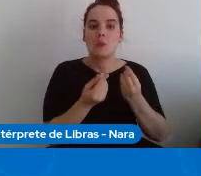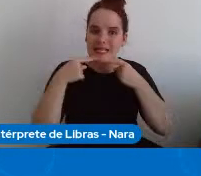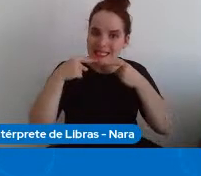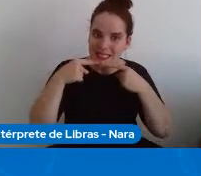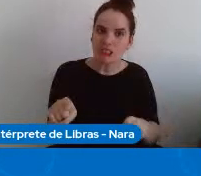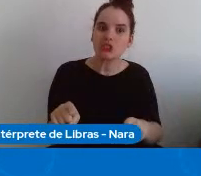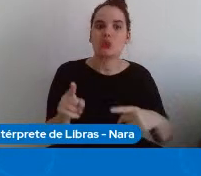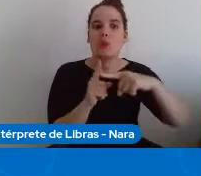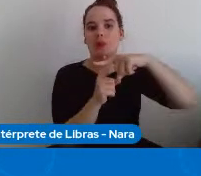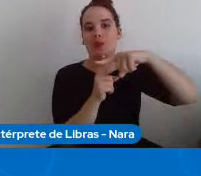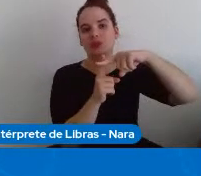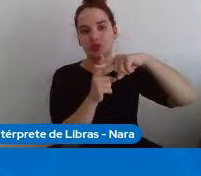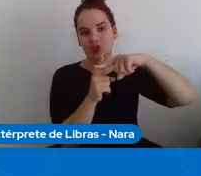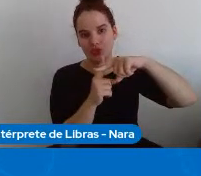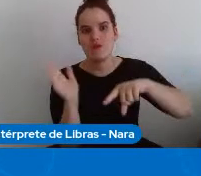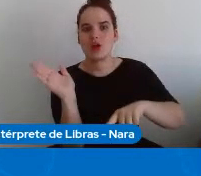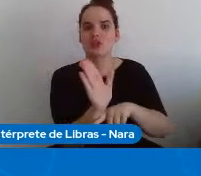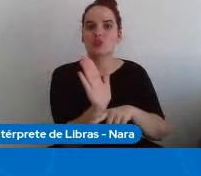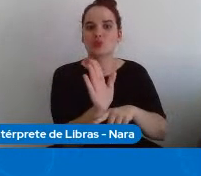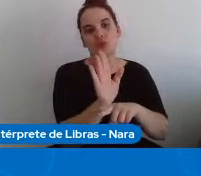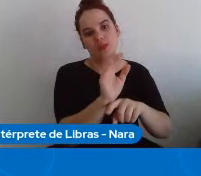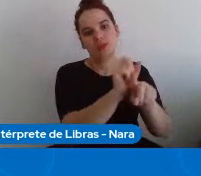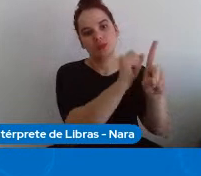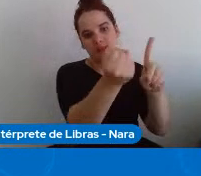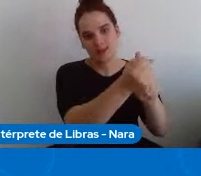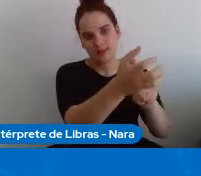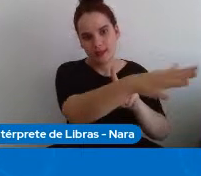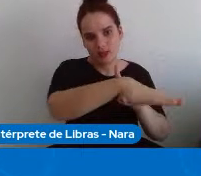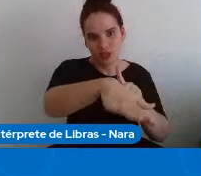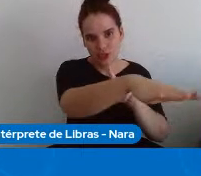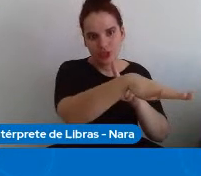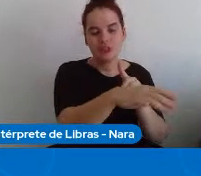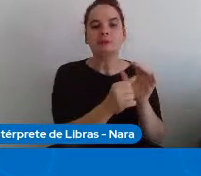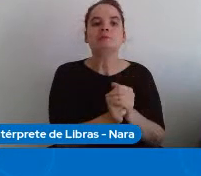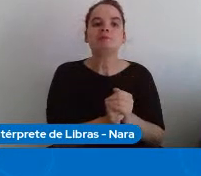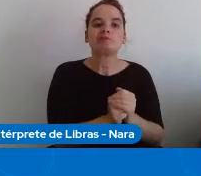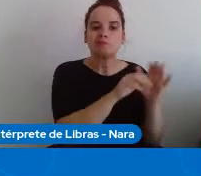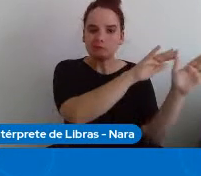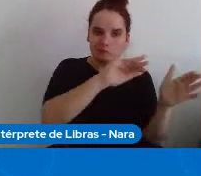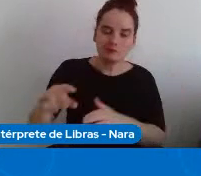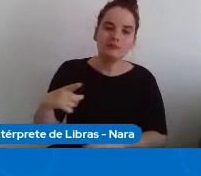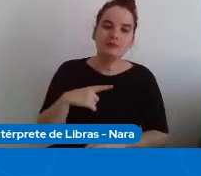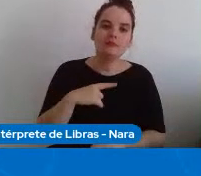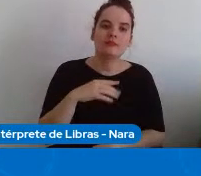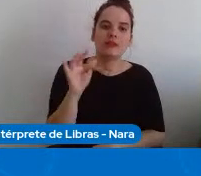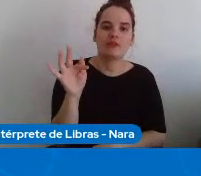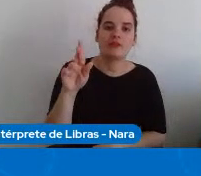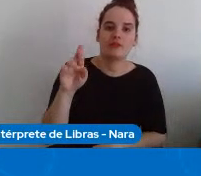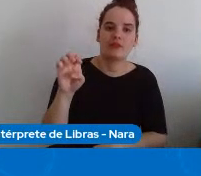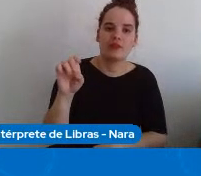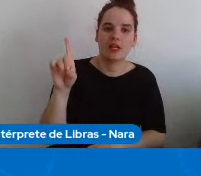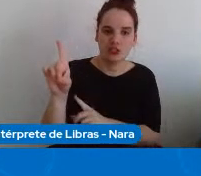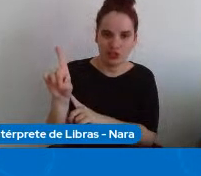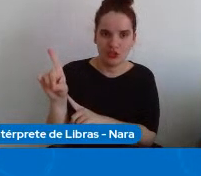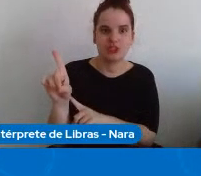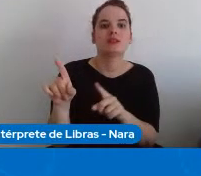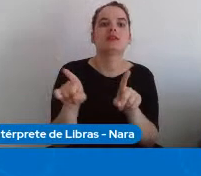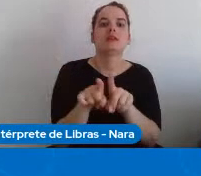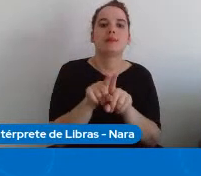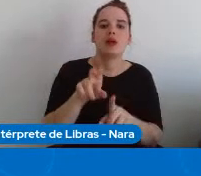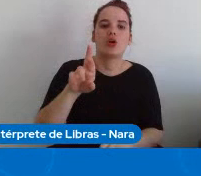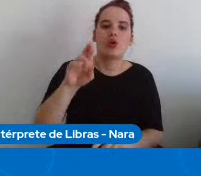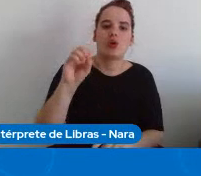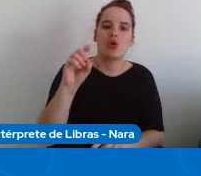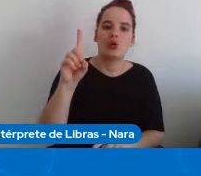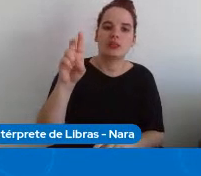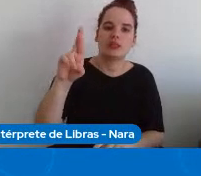positiva para o bem da sociedade e eu também tenho dois colegas o Fred Ivan Amstel e o Rodrigo Gonzato aqui